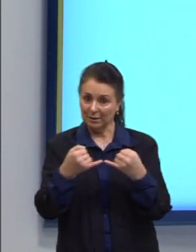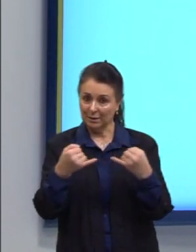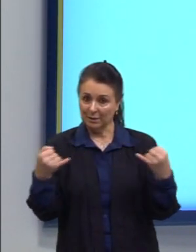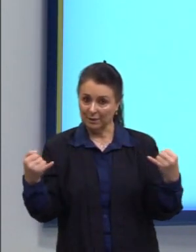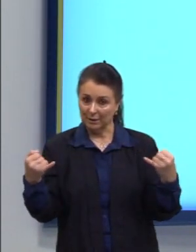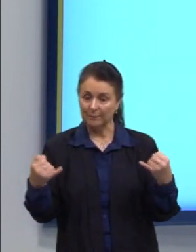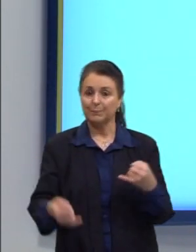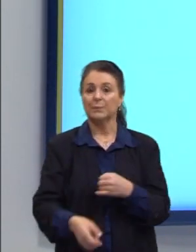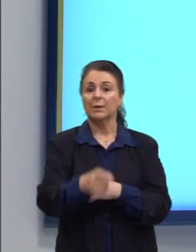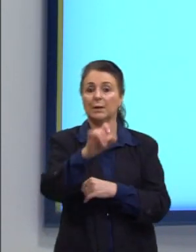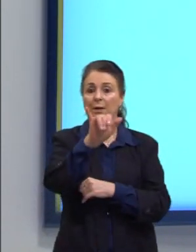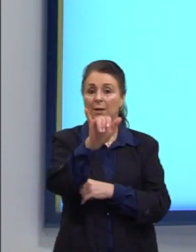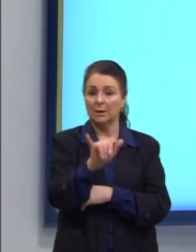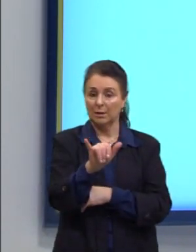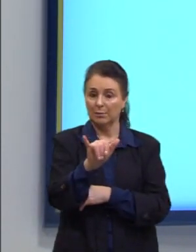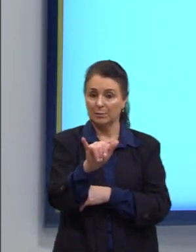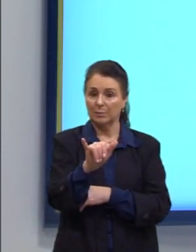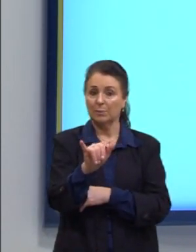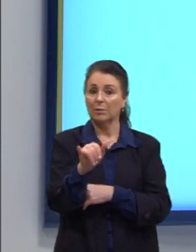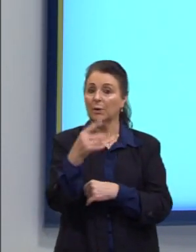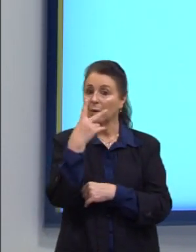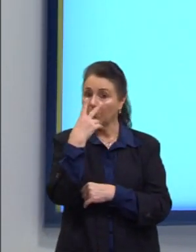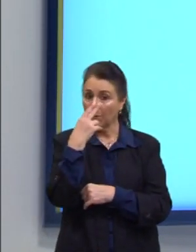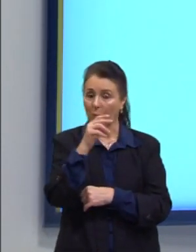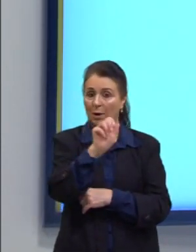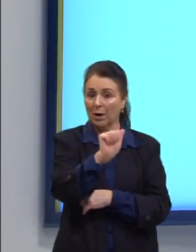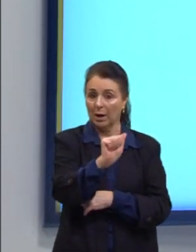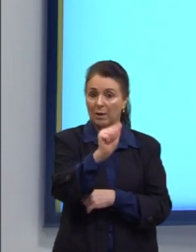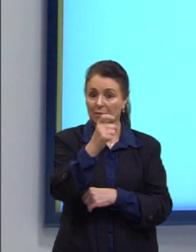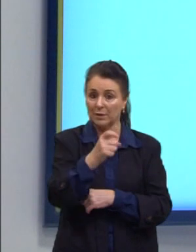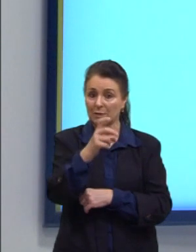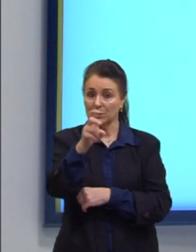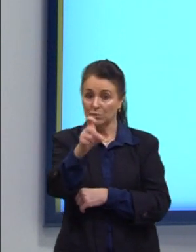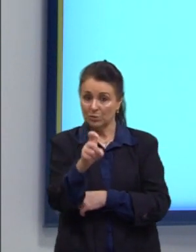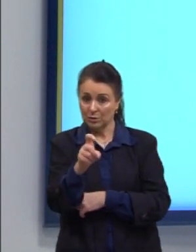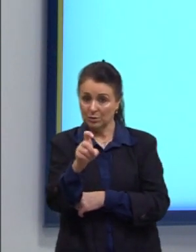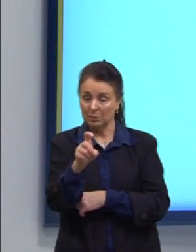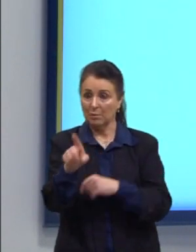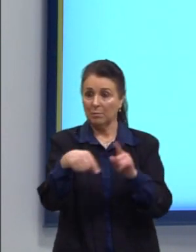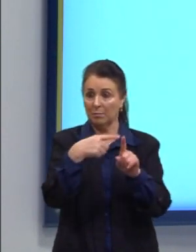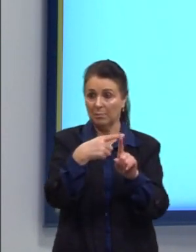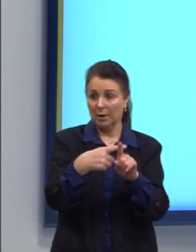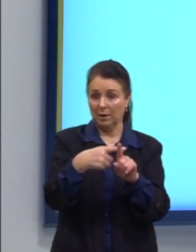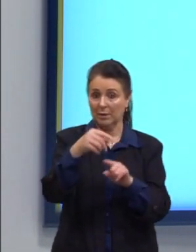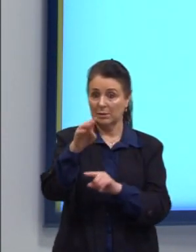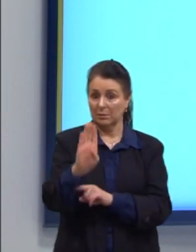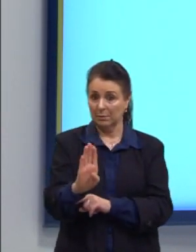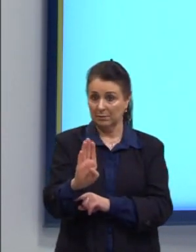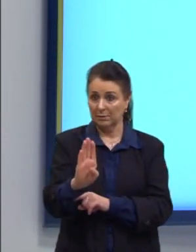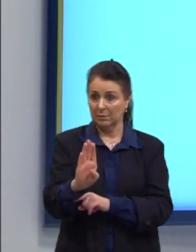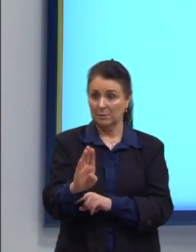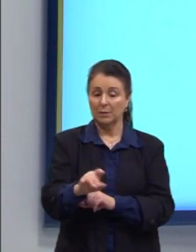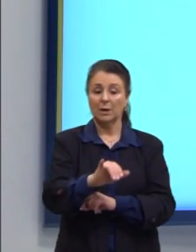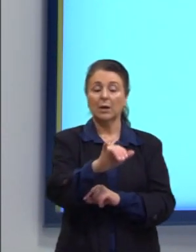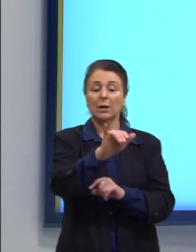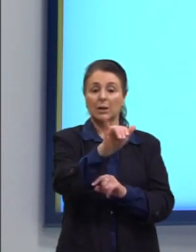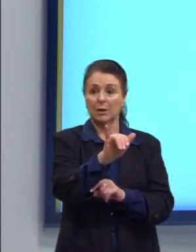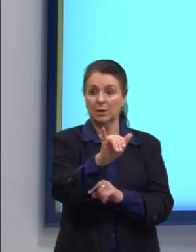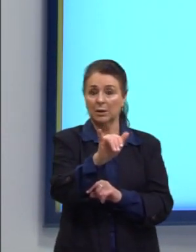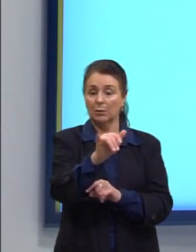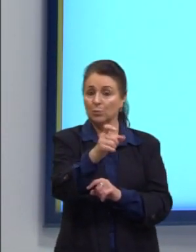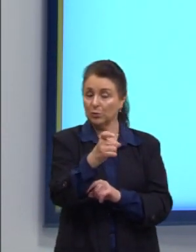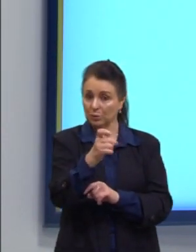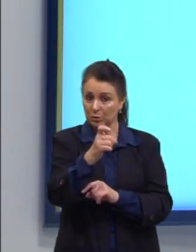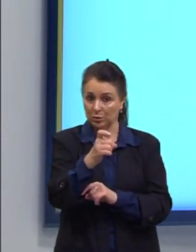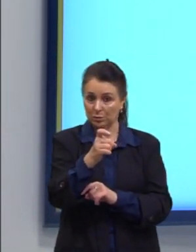que é igual a A vezes X mais B. O nosso termo ali seria o X, o valor